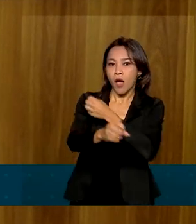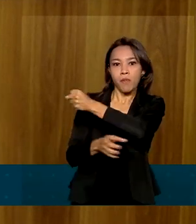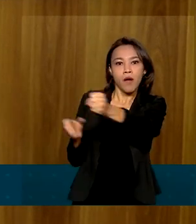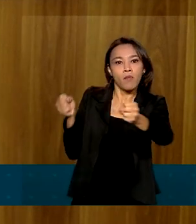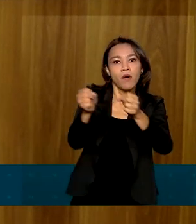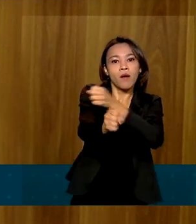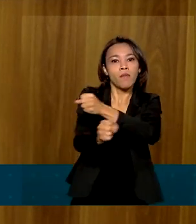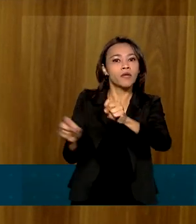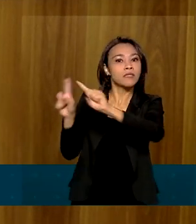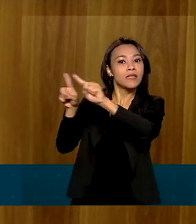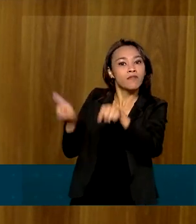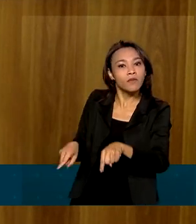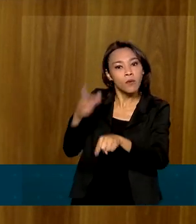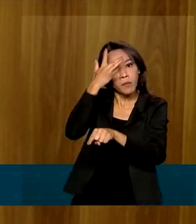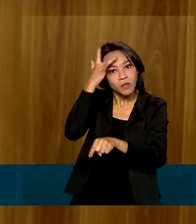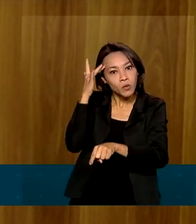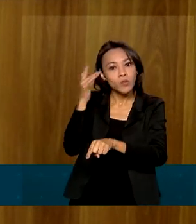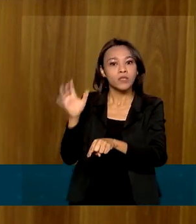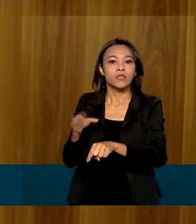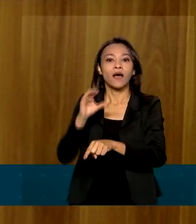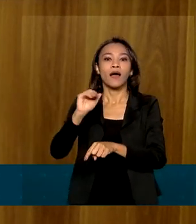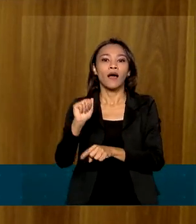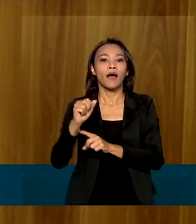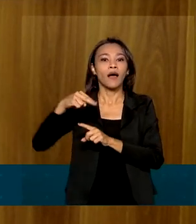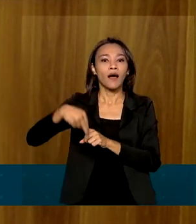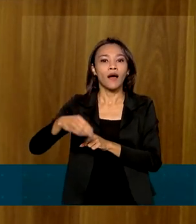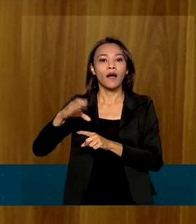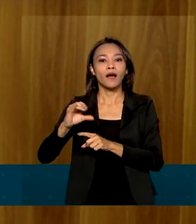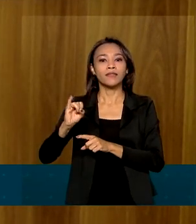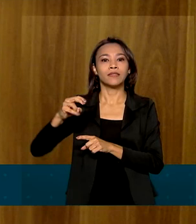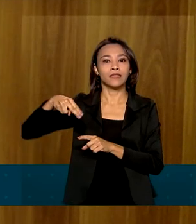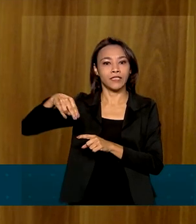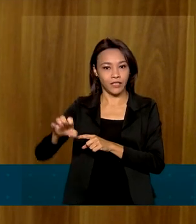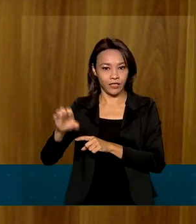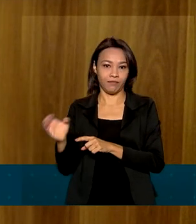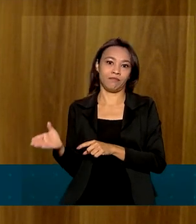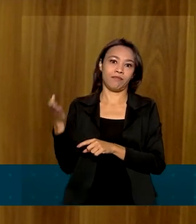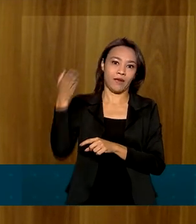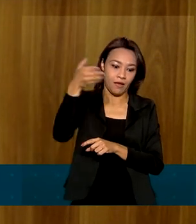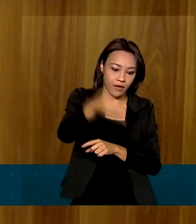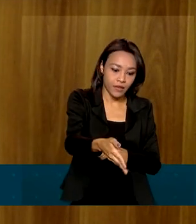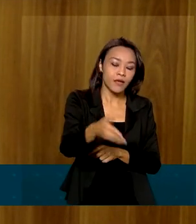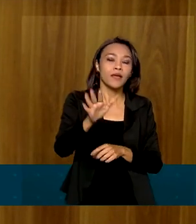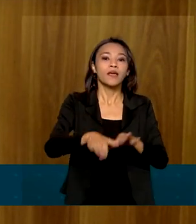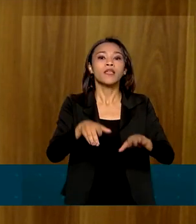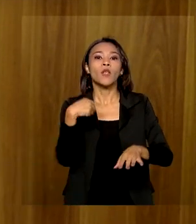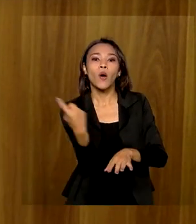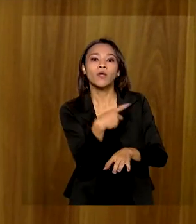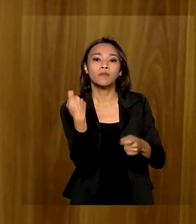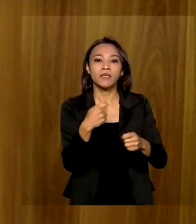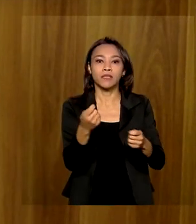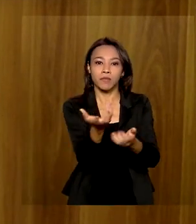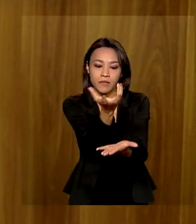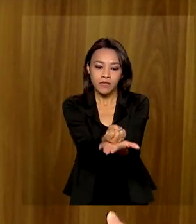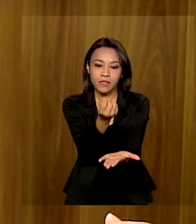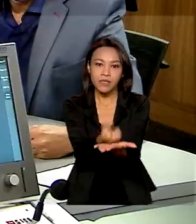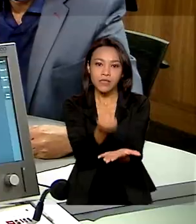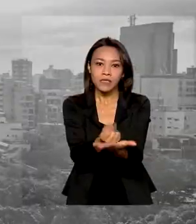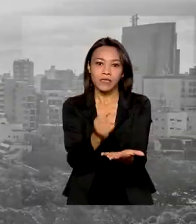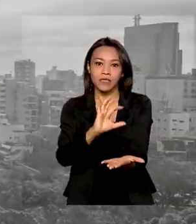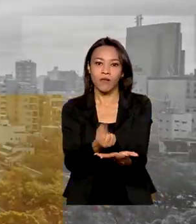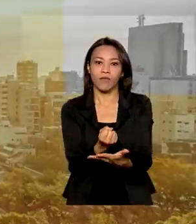digitalização, porque é necessário. Porque com o tempo o filme de nitrato vai se desgastando, ele vai perdendo validade, e a gente precisa ter um backup disso.